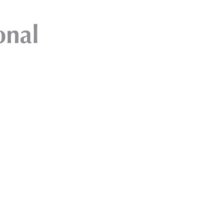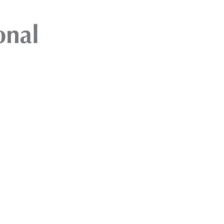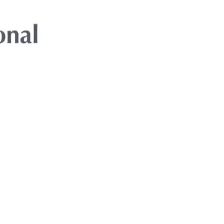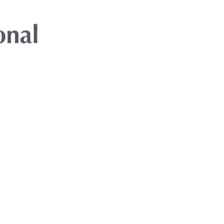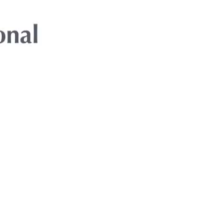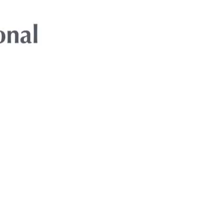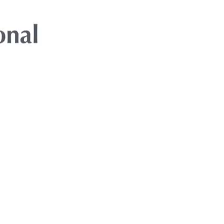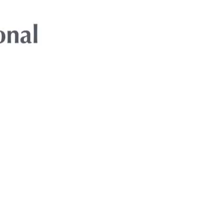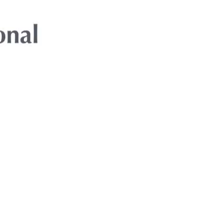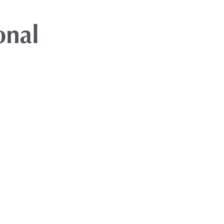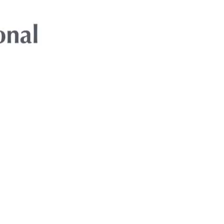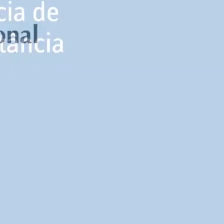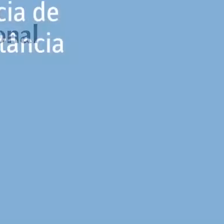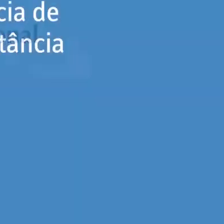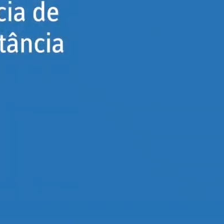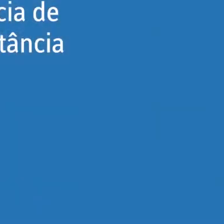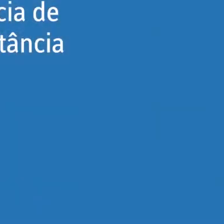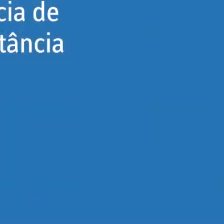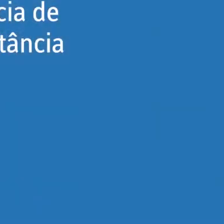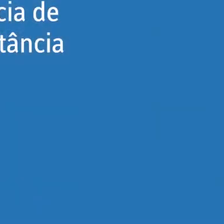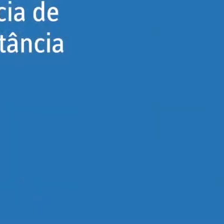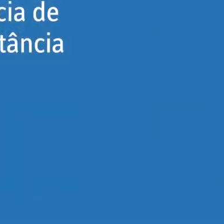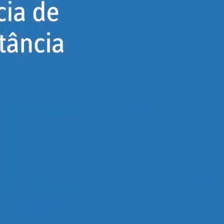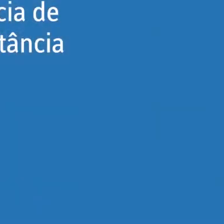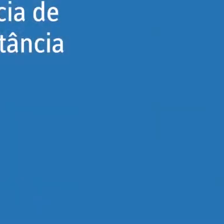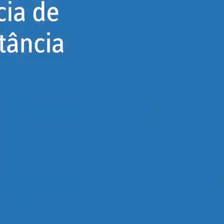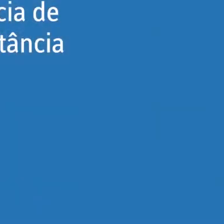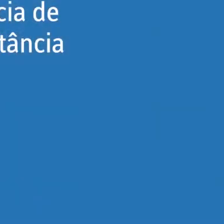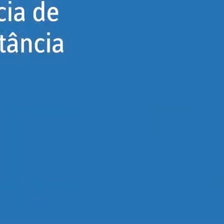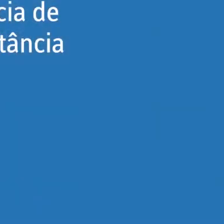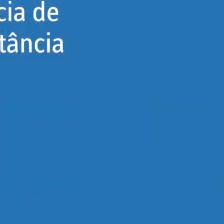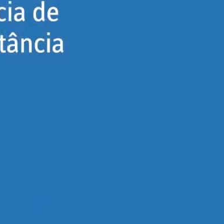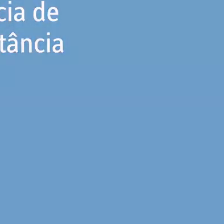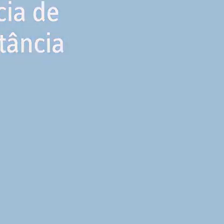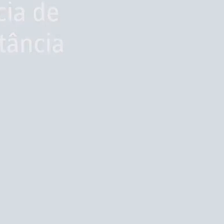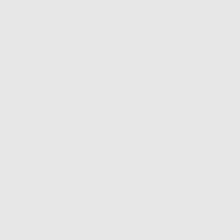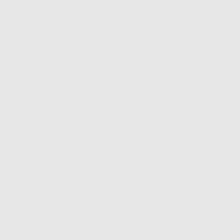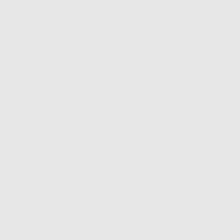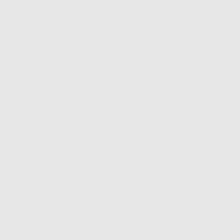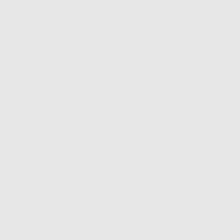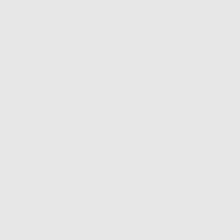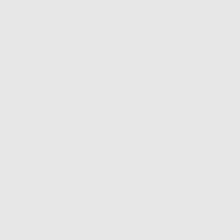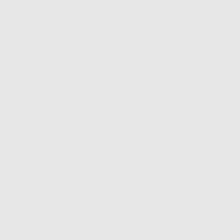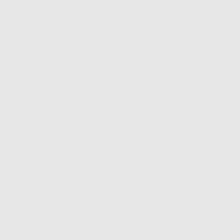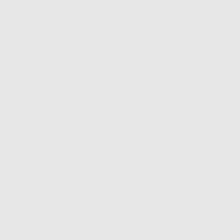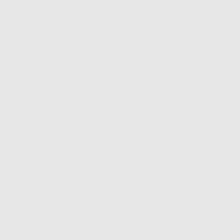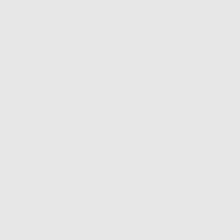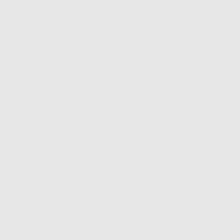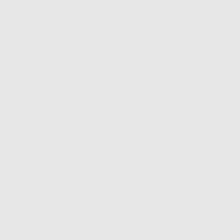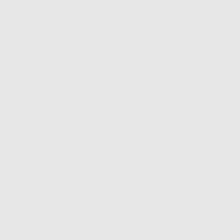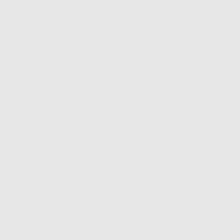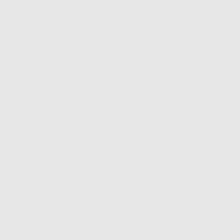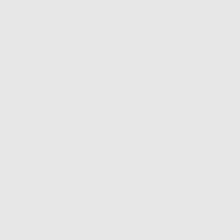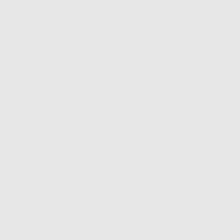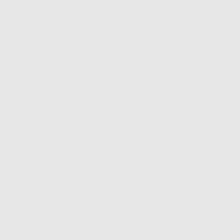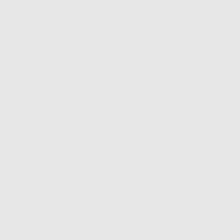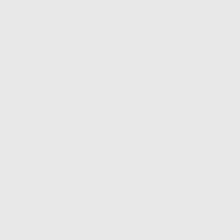Aplausos Aplausos Aplausos Aplausos Obrigado.